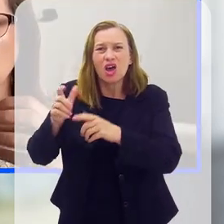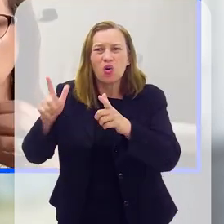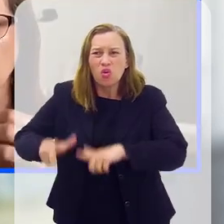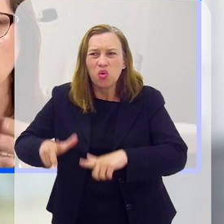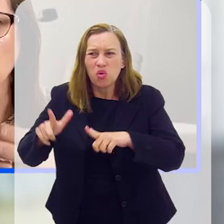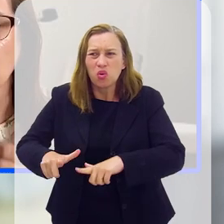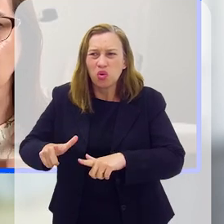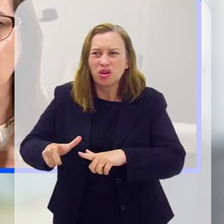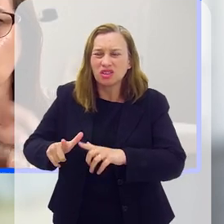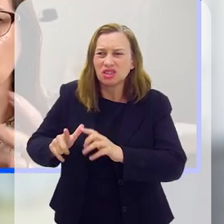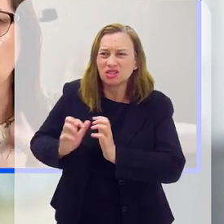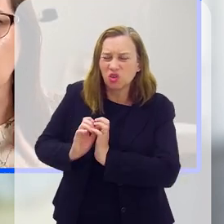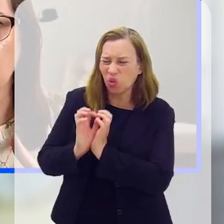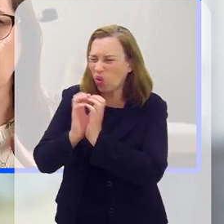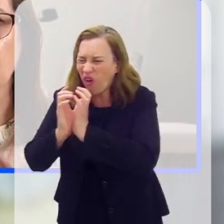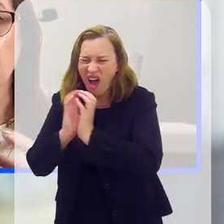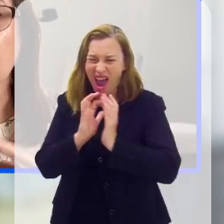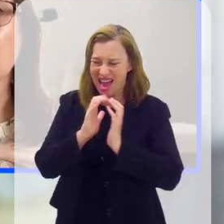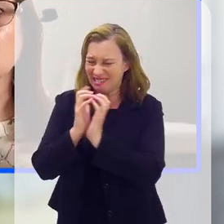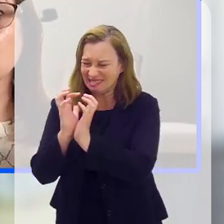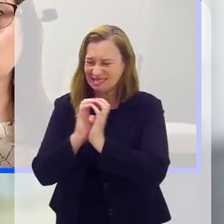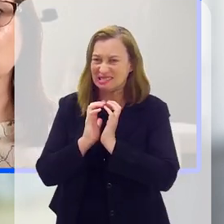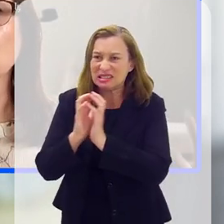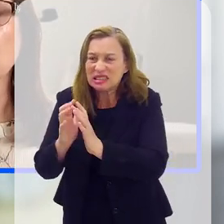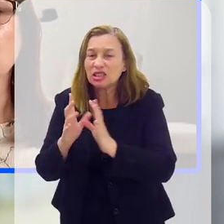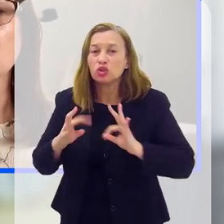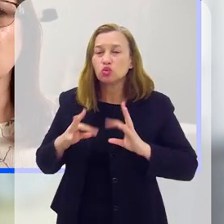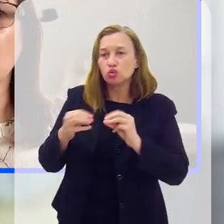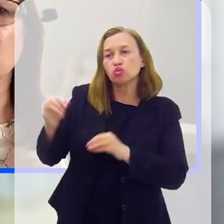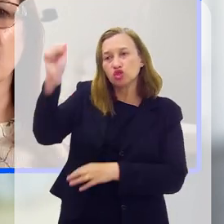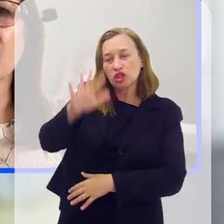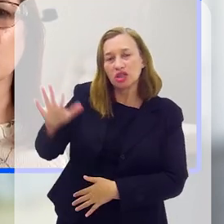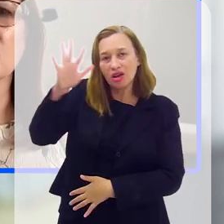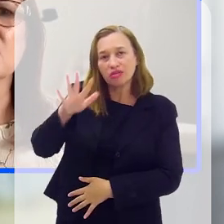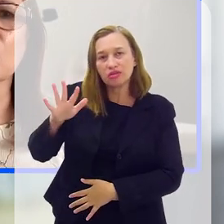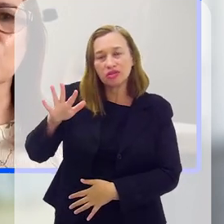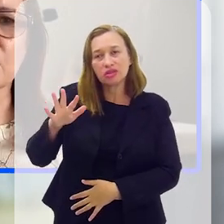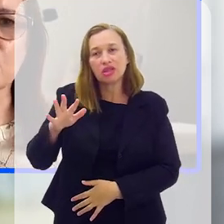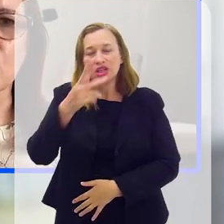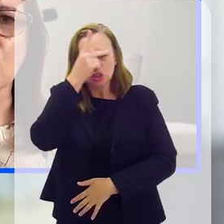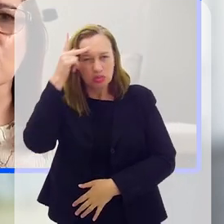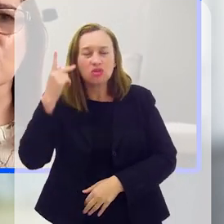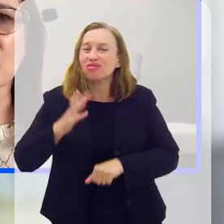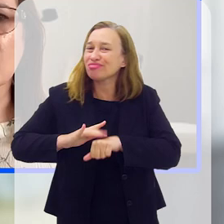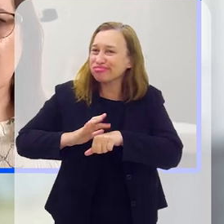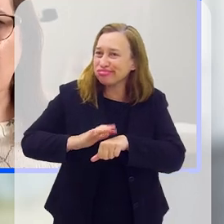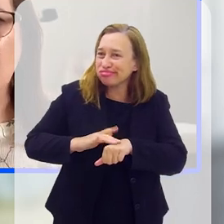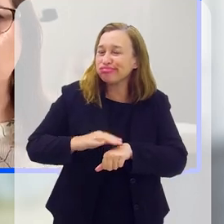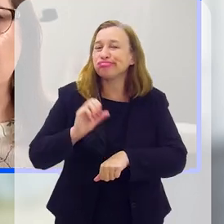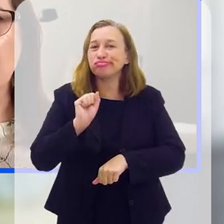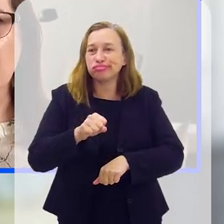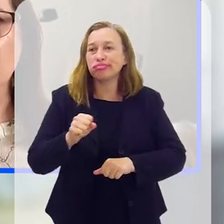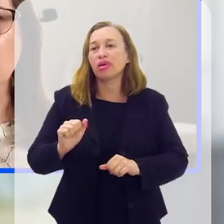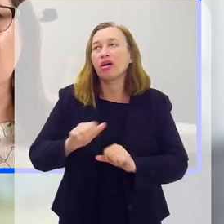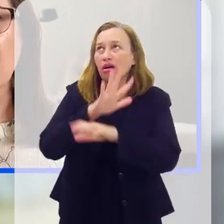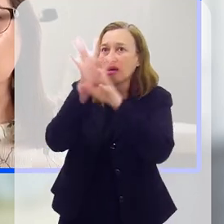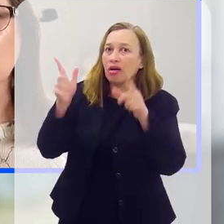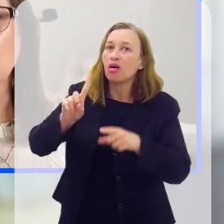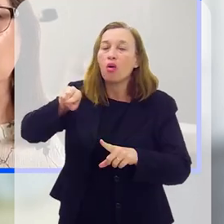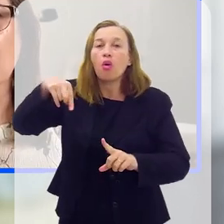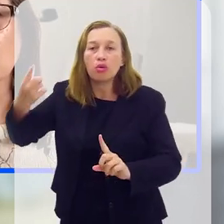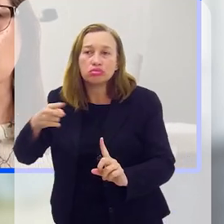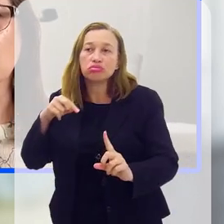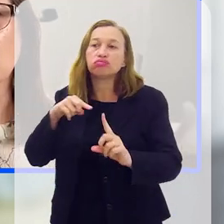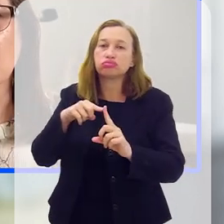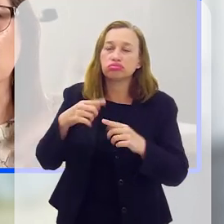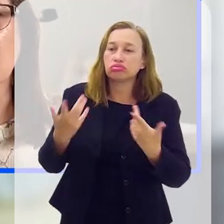um ambiente que gera muito atrito e muita briga, tudo isso, de maneira geral, vai adoecendo as pessoas. Claro, além de vários